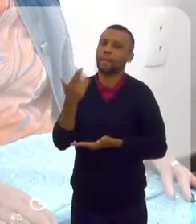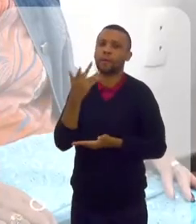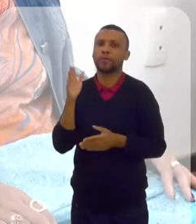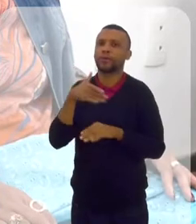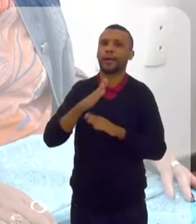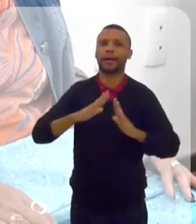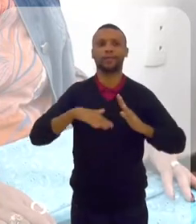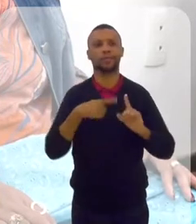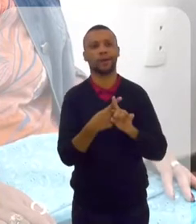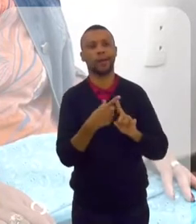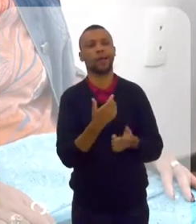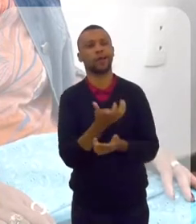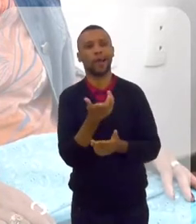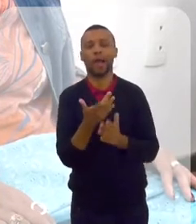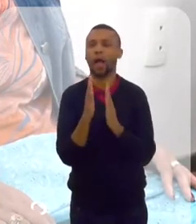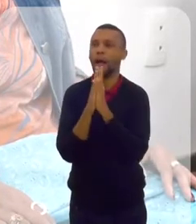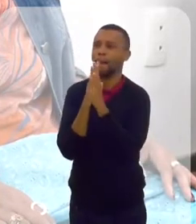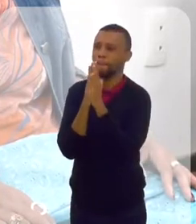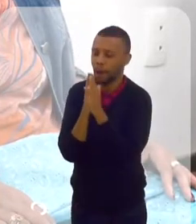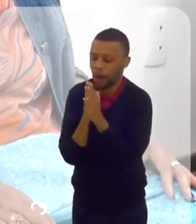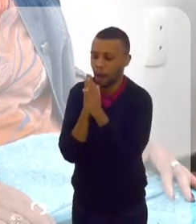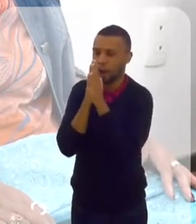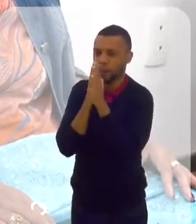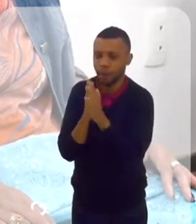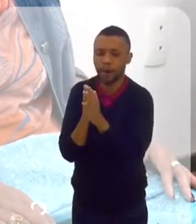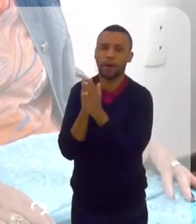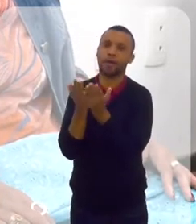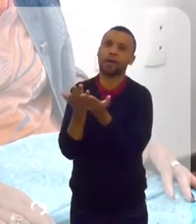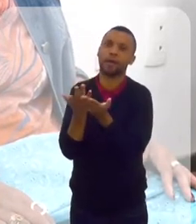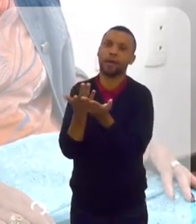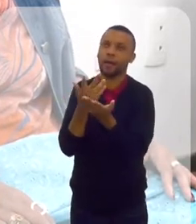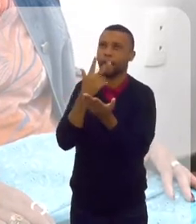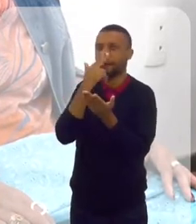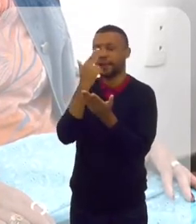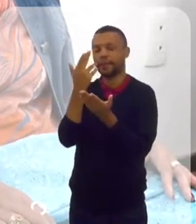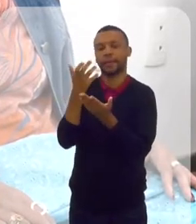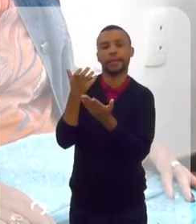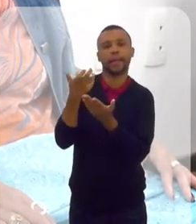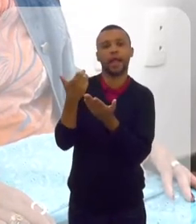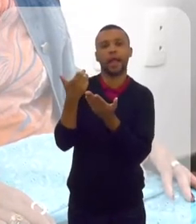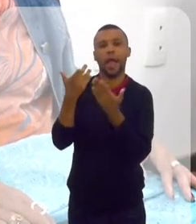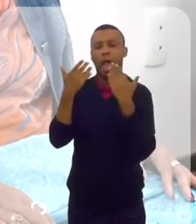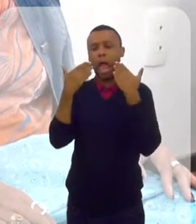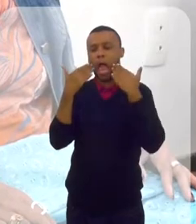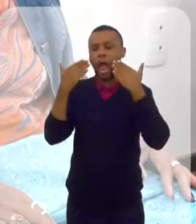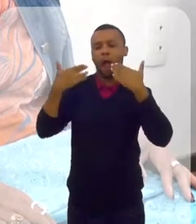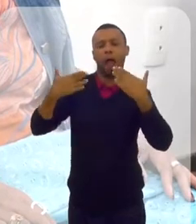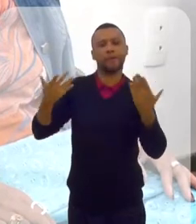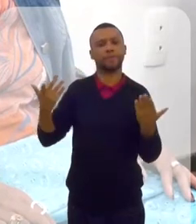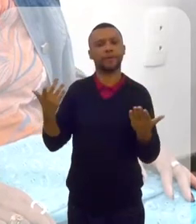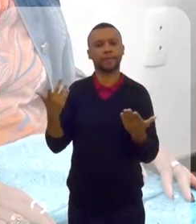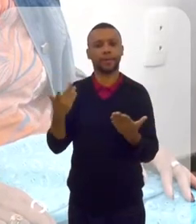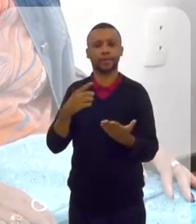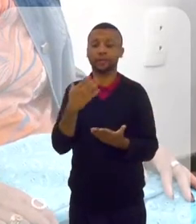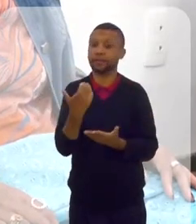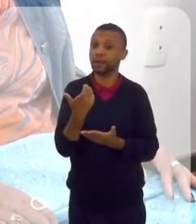de uma igreja e querer lá rezar, porque talvez isso possa ser uma forma de querer afrontar, né? Certo. Então, o que eu ensino até para as crianças é isso. você tiver o